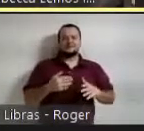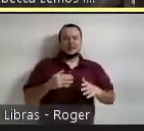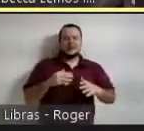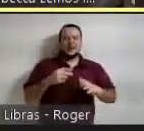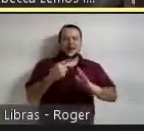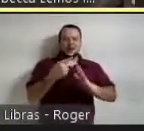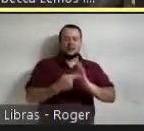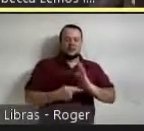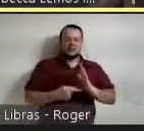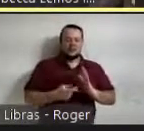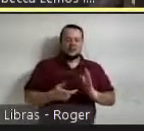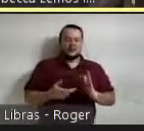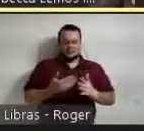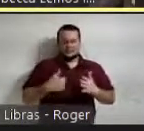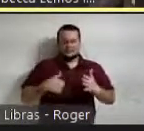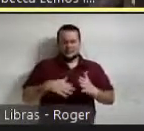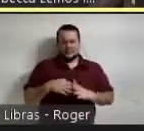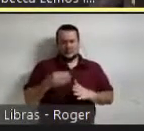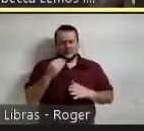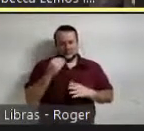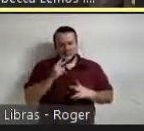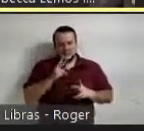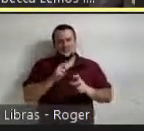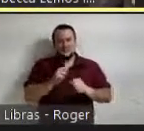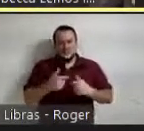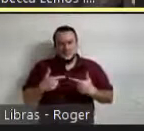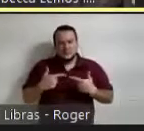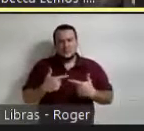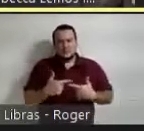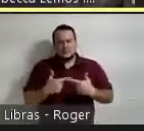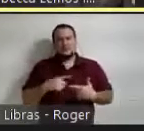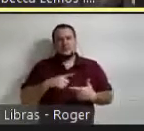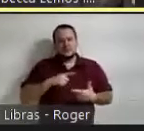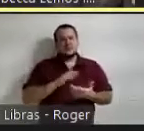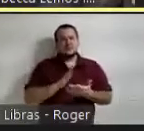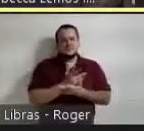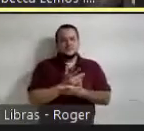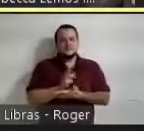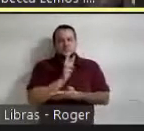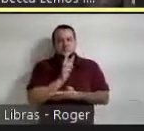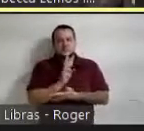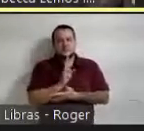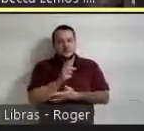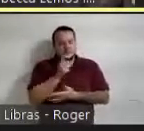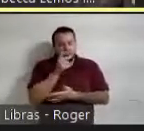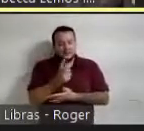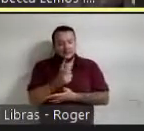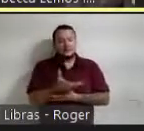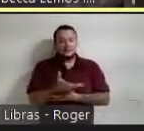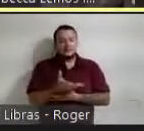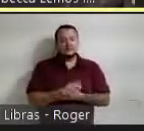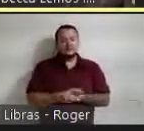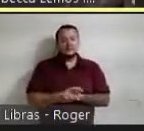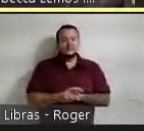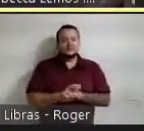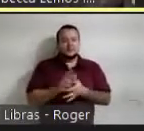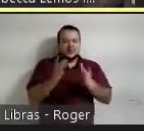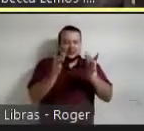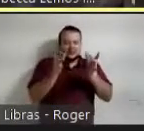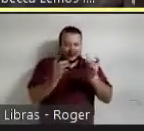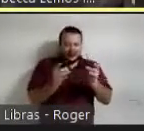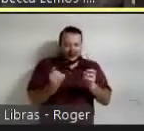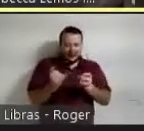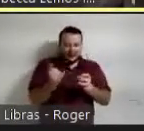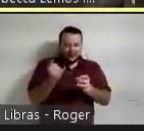e com alguns resultados bastante interessante e um detalhe importante a gente fala tanto do inglês